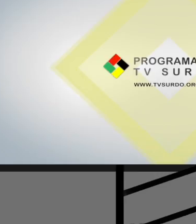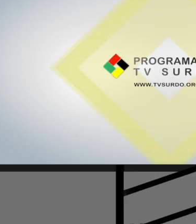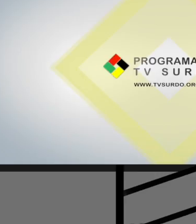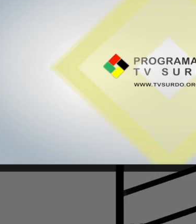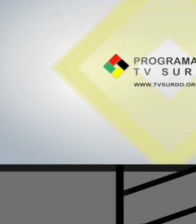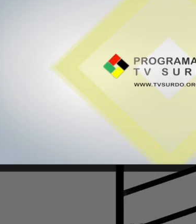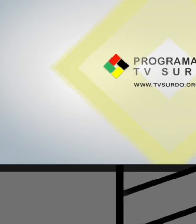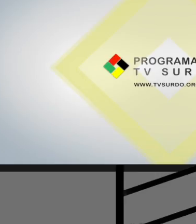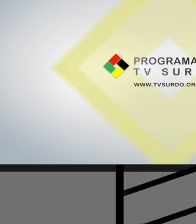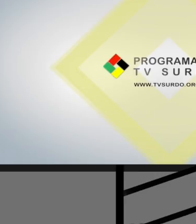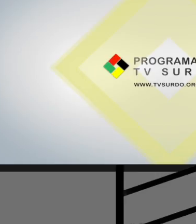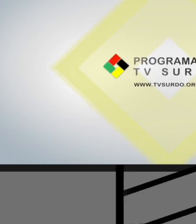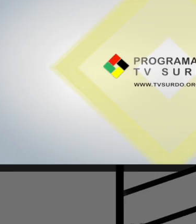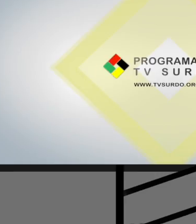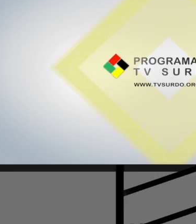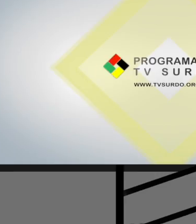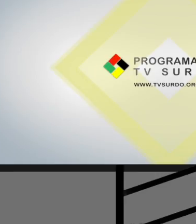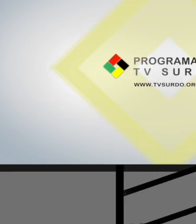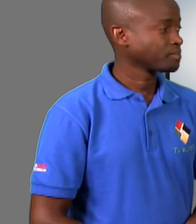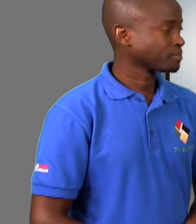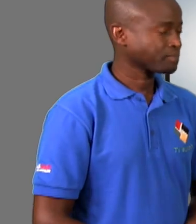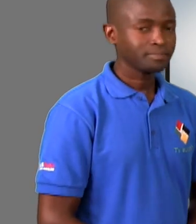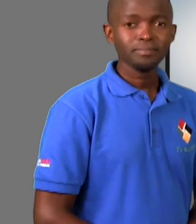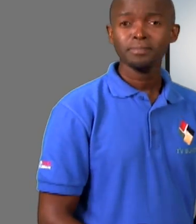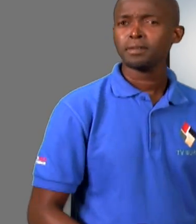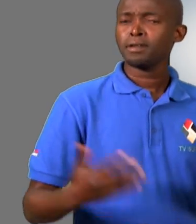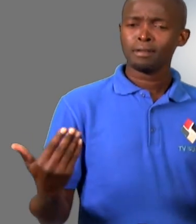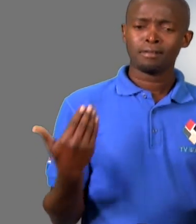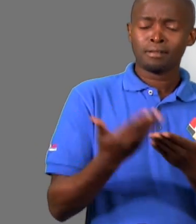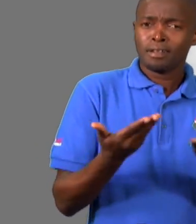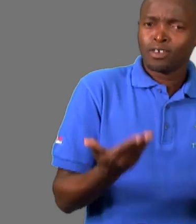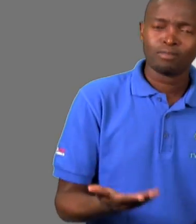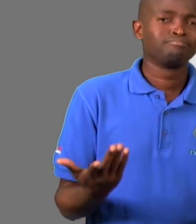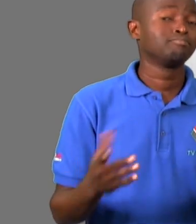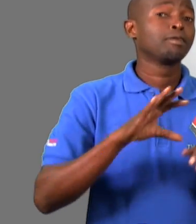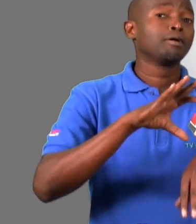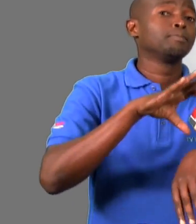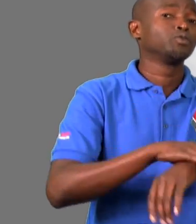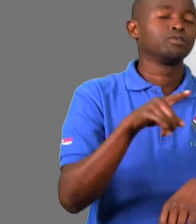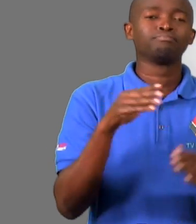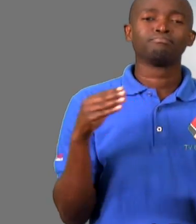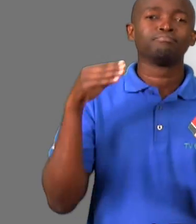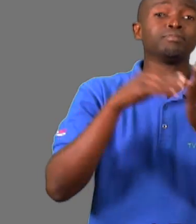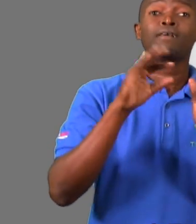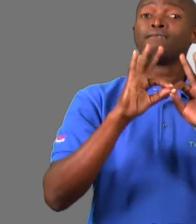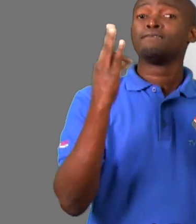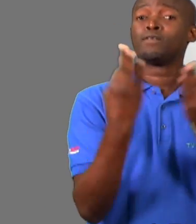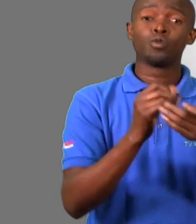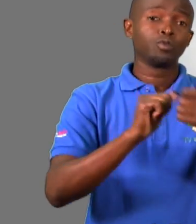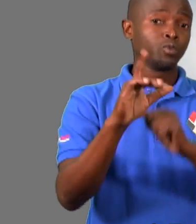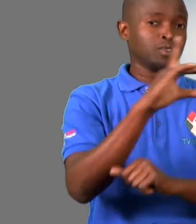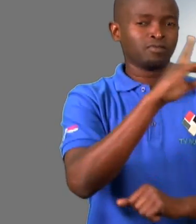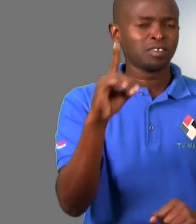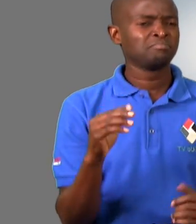acompanhamos mais uma rubrica Mais Vida. Desta vez, Abdul deslocou-se até a Federação de